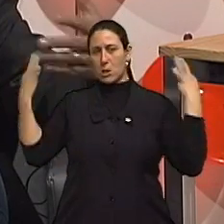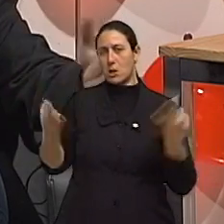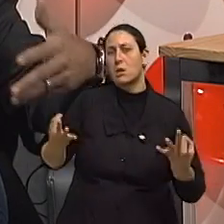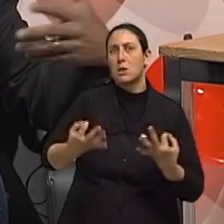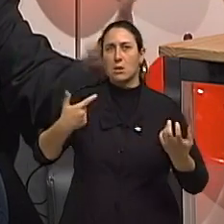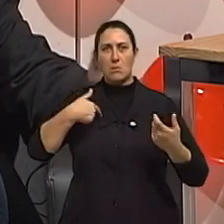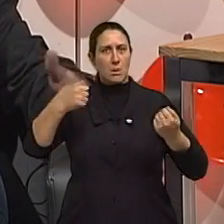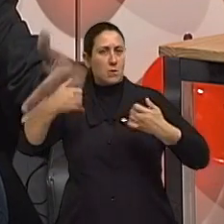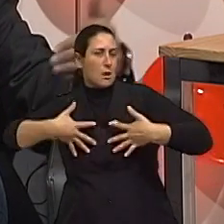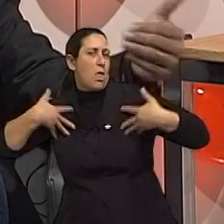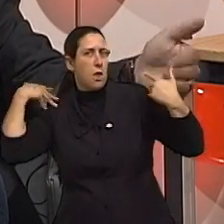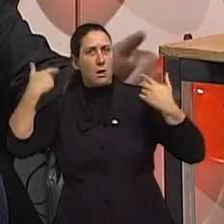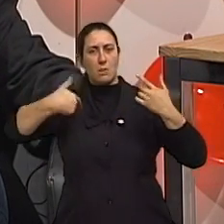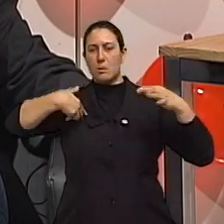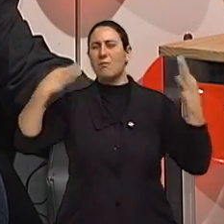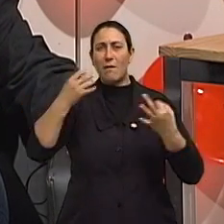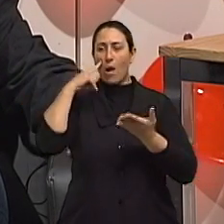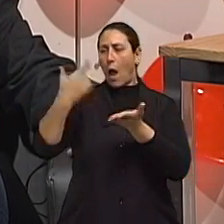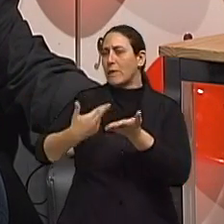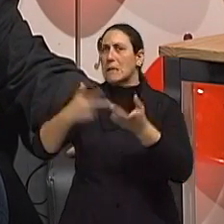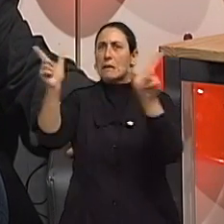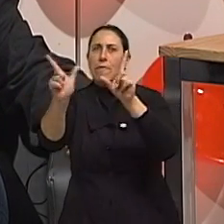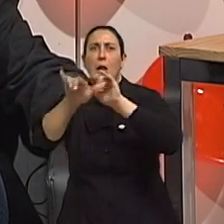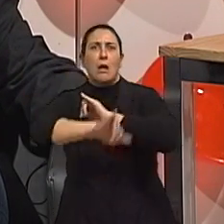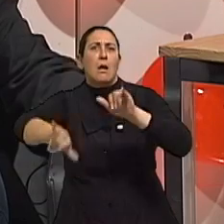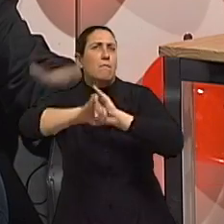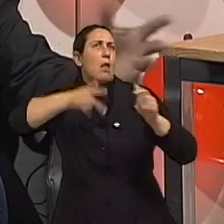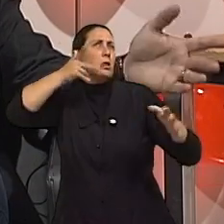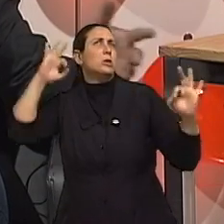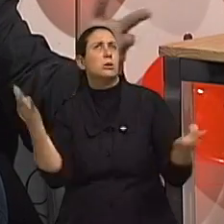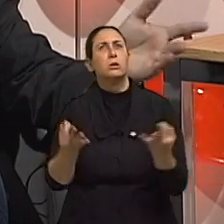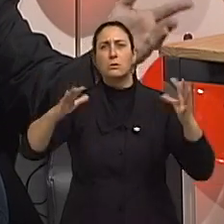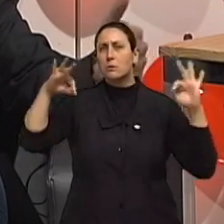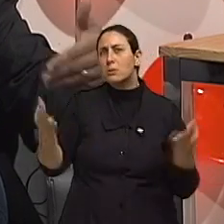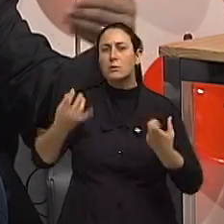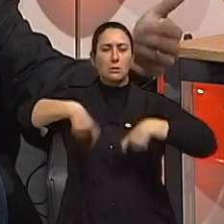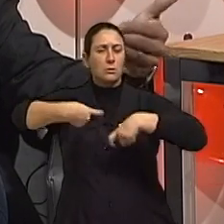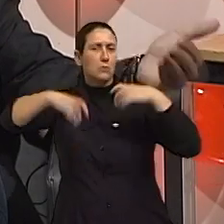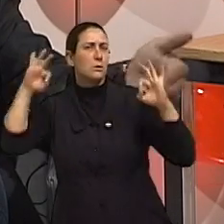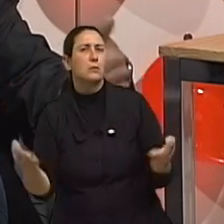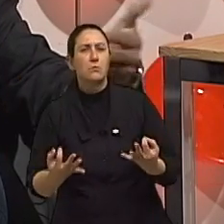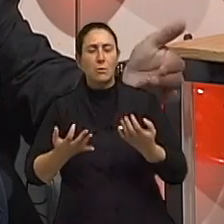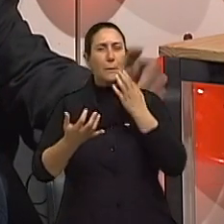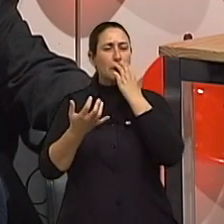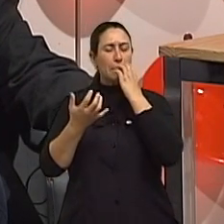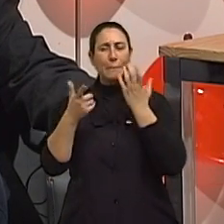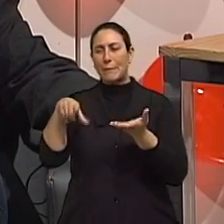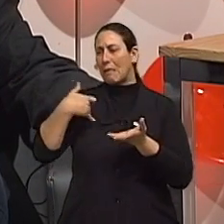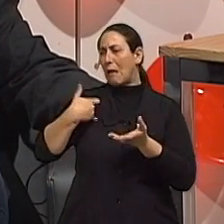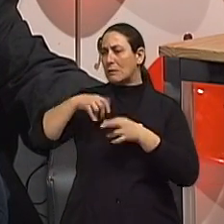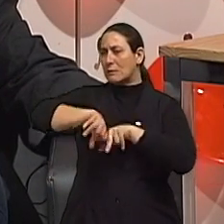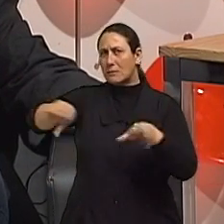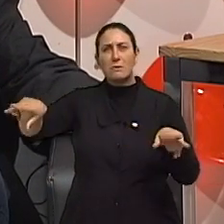na TV, nas revistas, como outra coisa que chega às vezes consultório, eu estou falando de sexo aqui para todas as cidades,